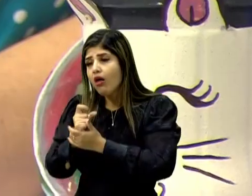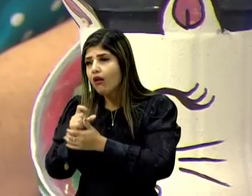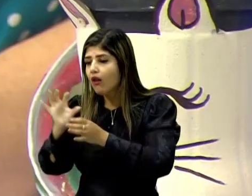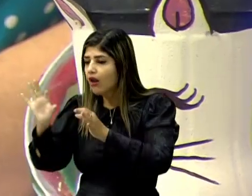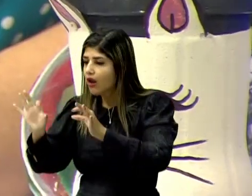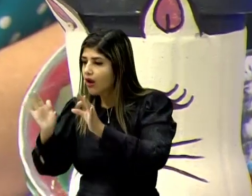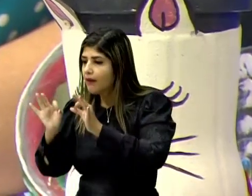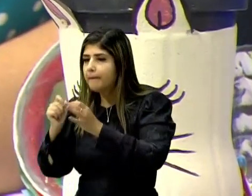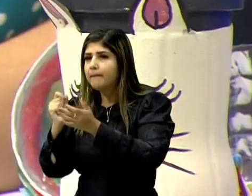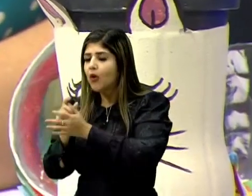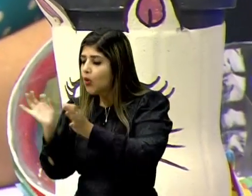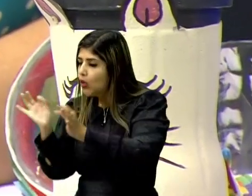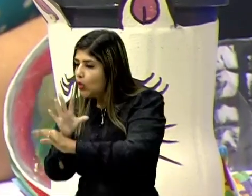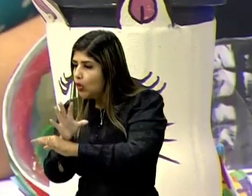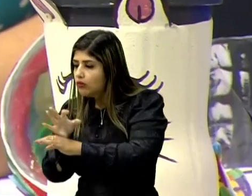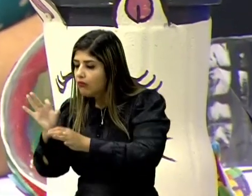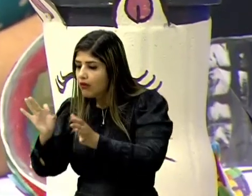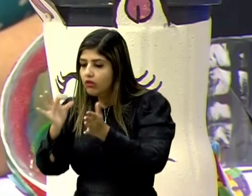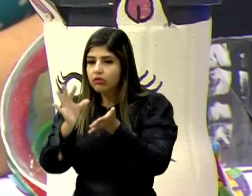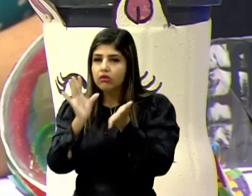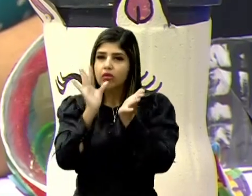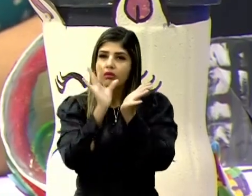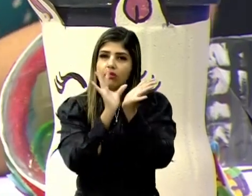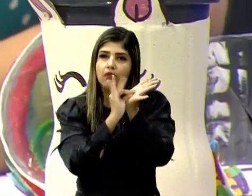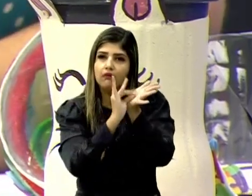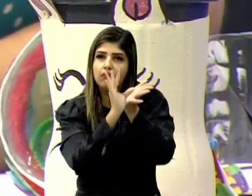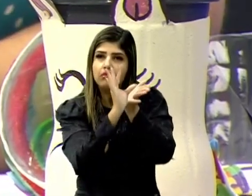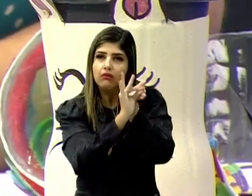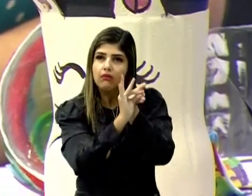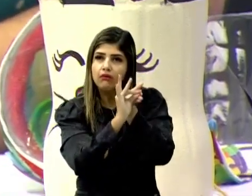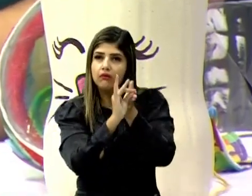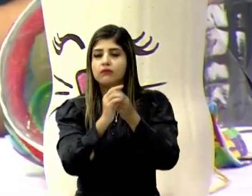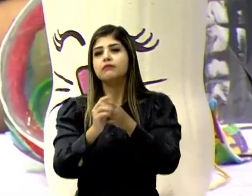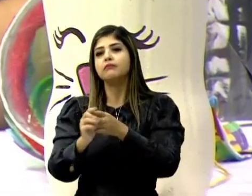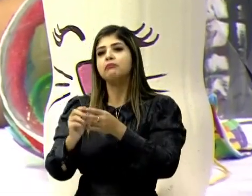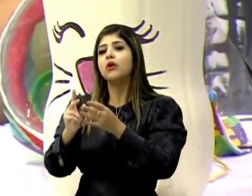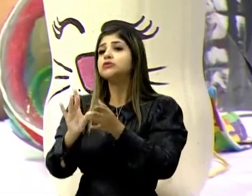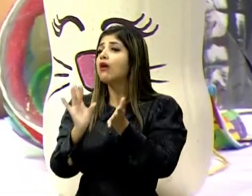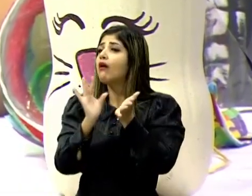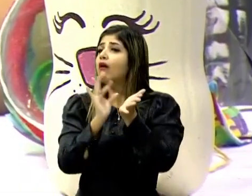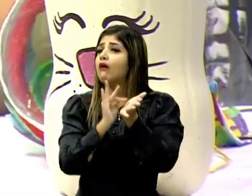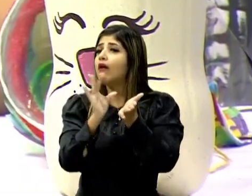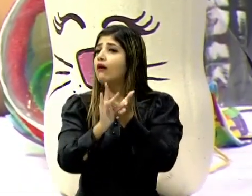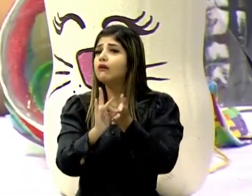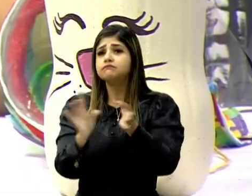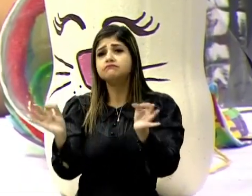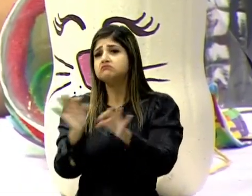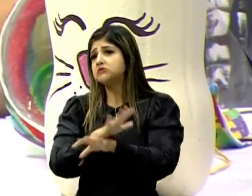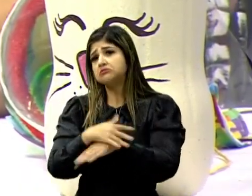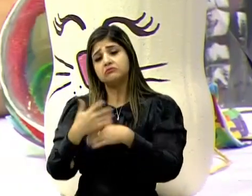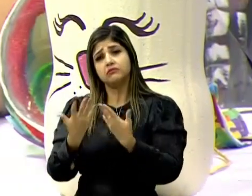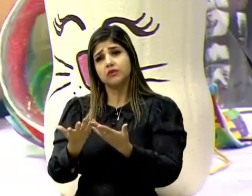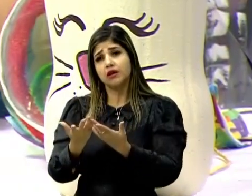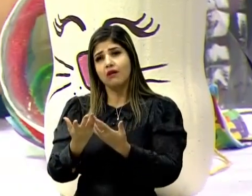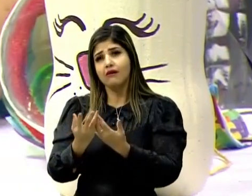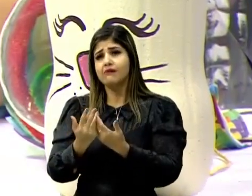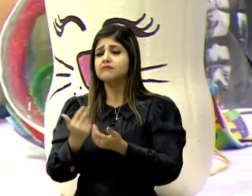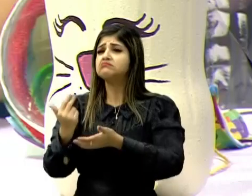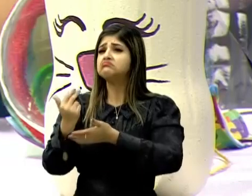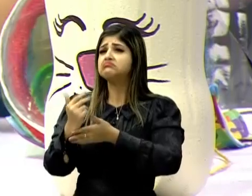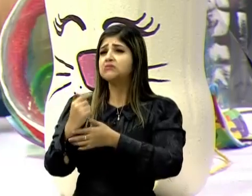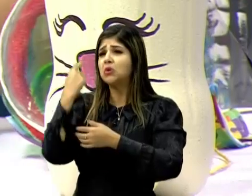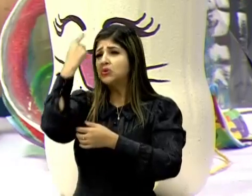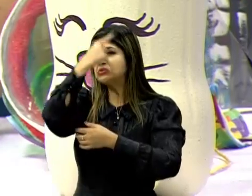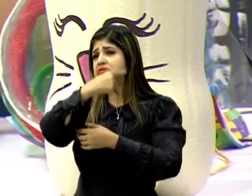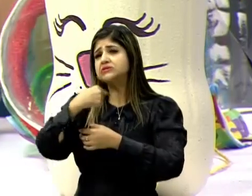eles são bem baratinhos, e é fácil de você estar fazendo, certo? Você pode colar aqui, e colar aqui e fazer. O rostinho é bem simples,